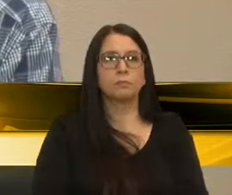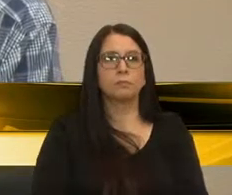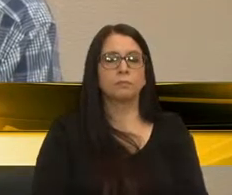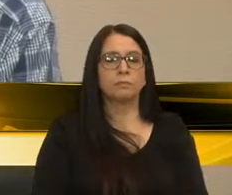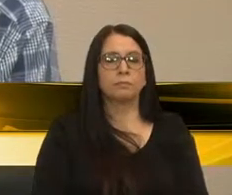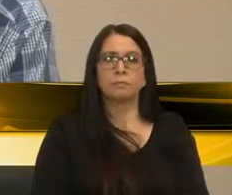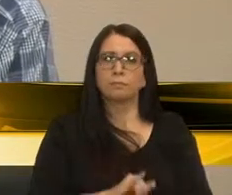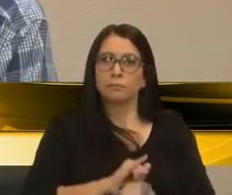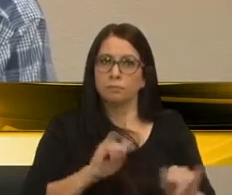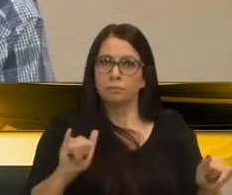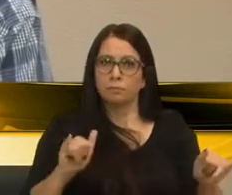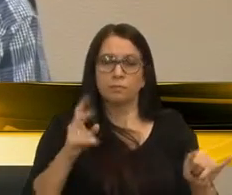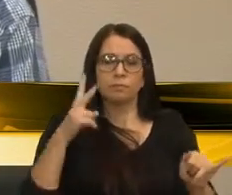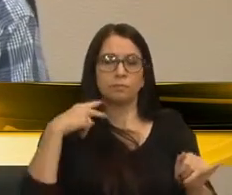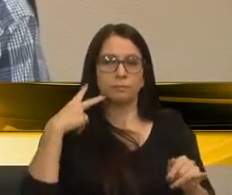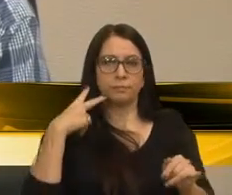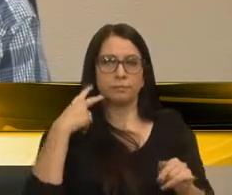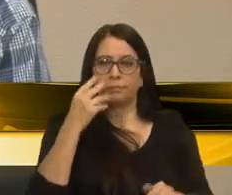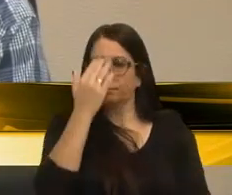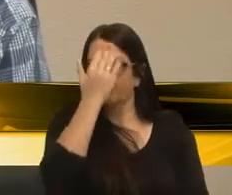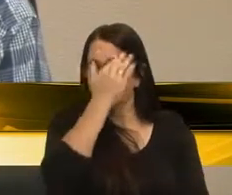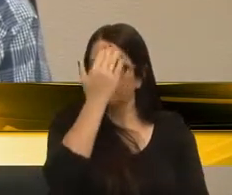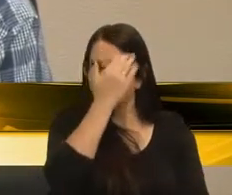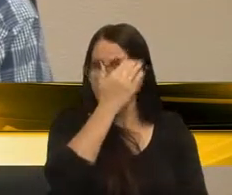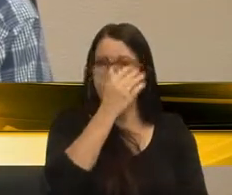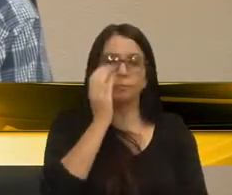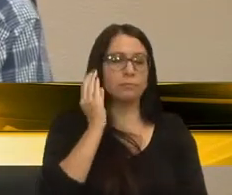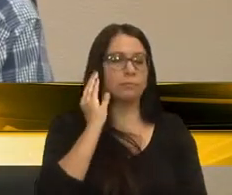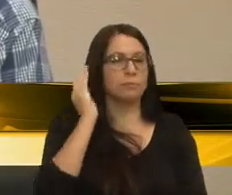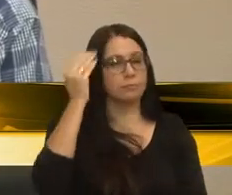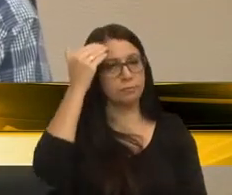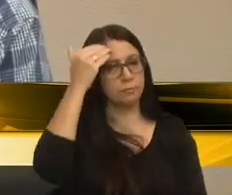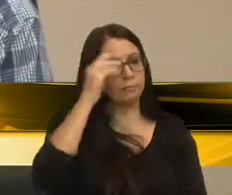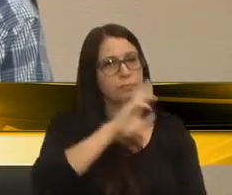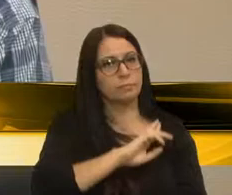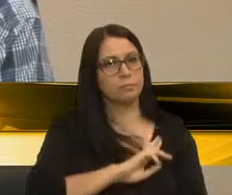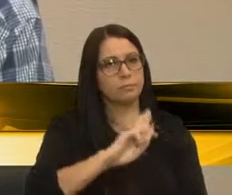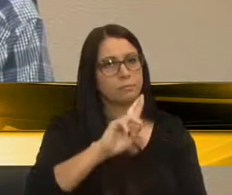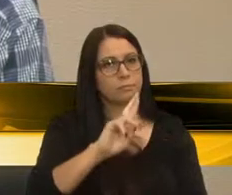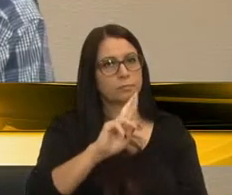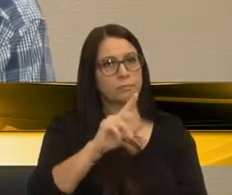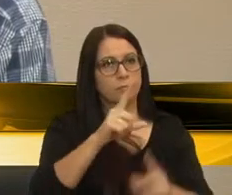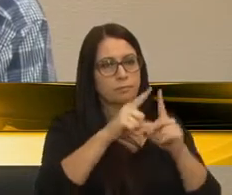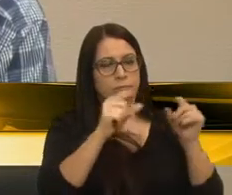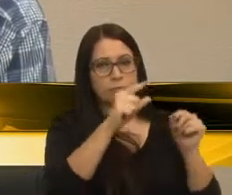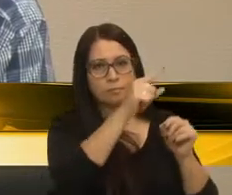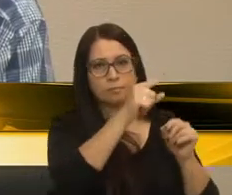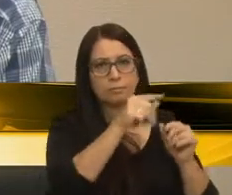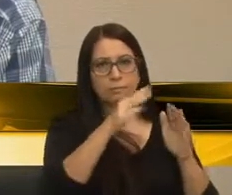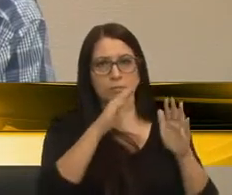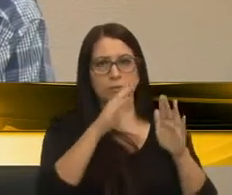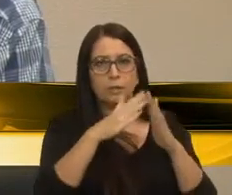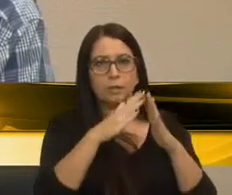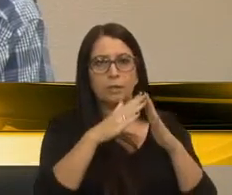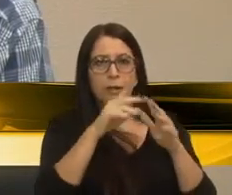Só informar que os vereadores Adiló de Domênico e Felipe Grimeiro Mário estão representando a casa em Brasília, no caso, Manha Bosco, e a vereadora...